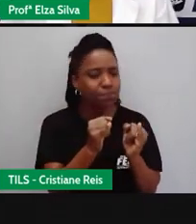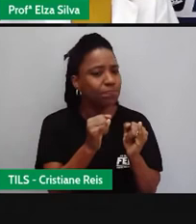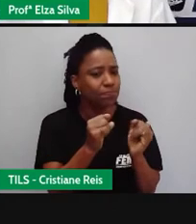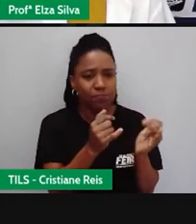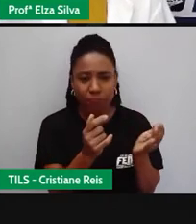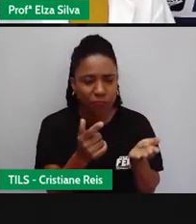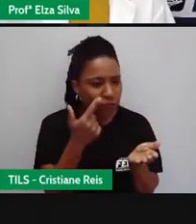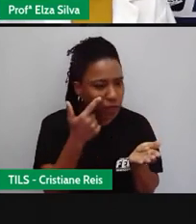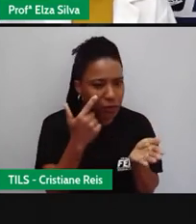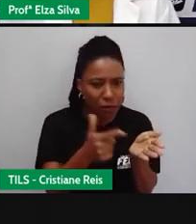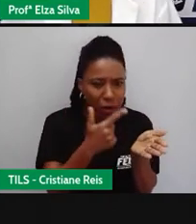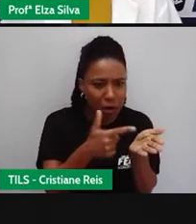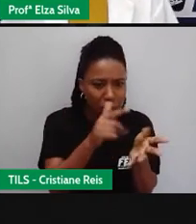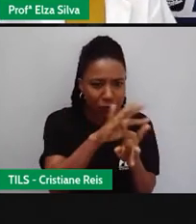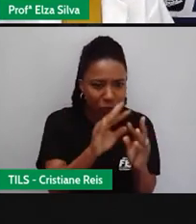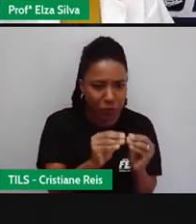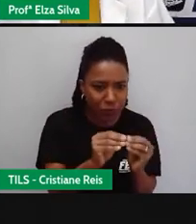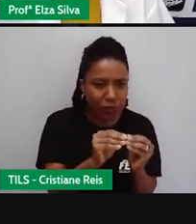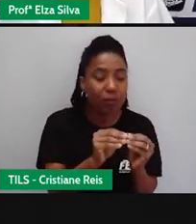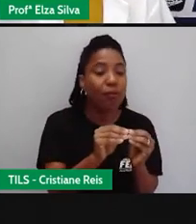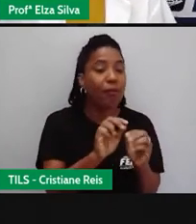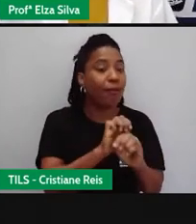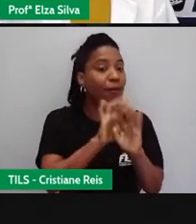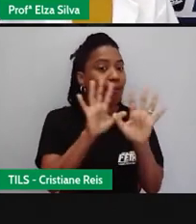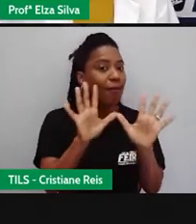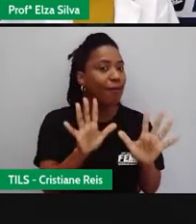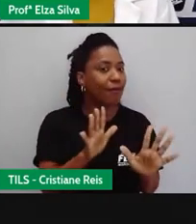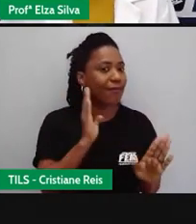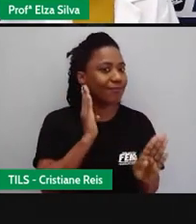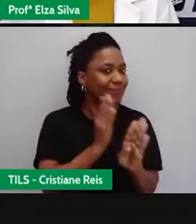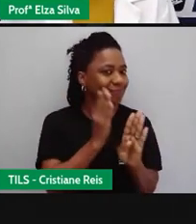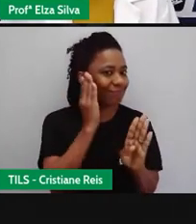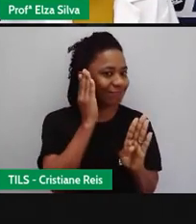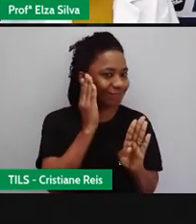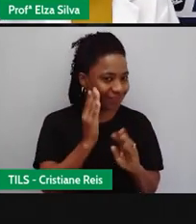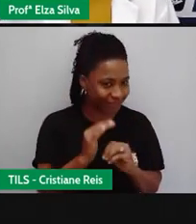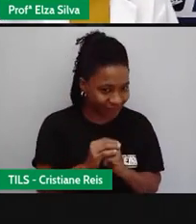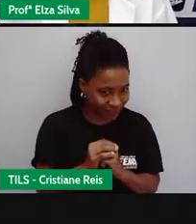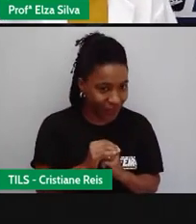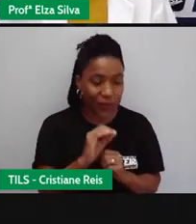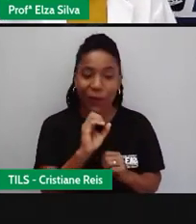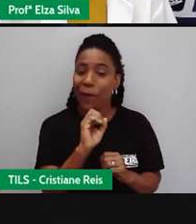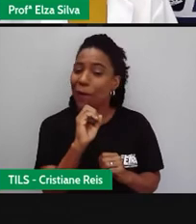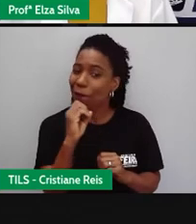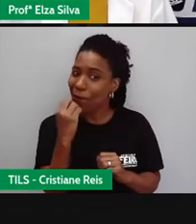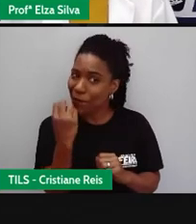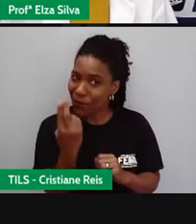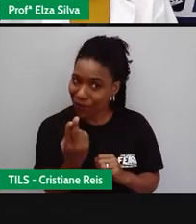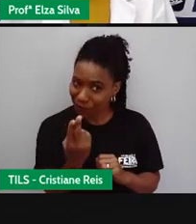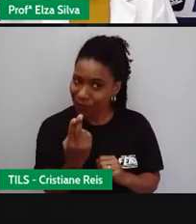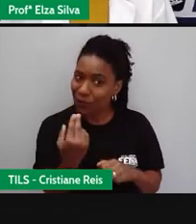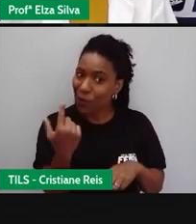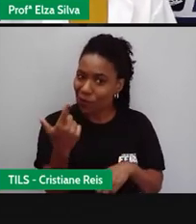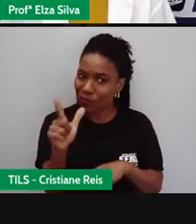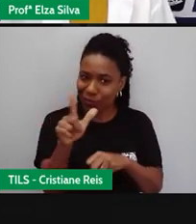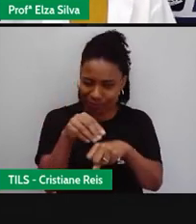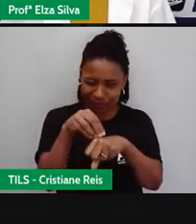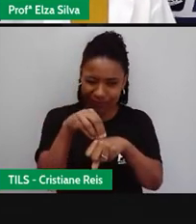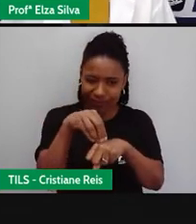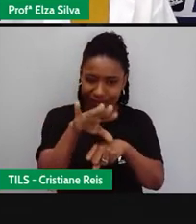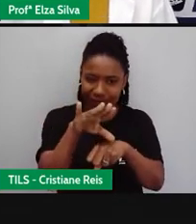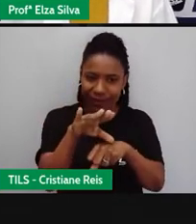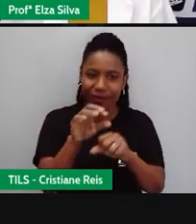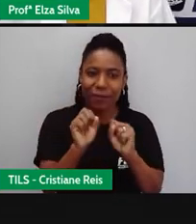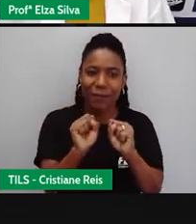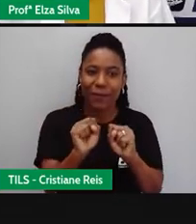resenha, algum resumo, algum comentário a respeito do filme. Ou então, segue outra dica, você pode assistir